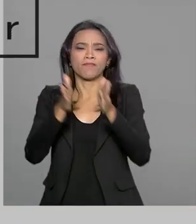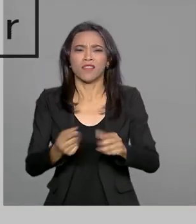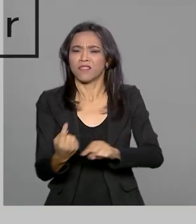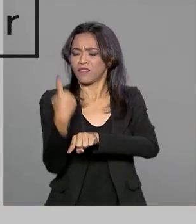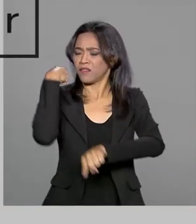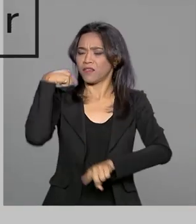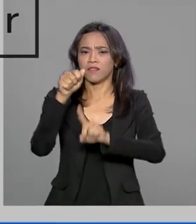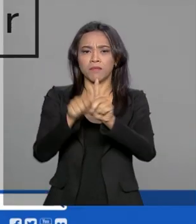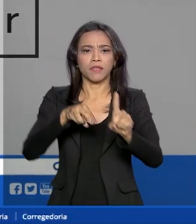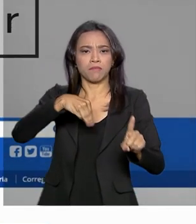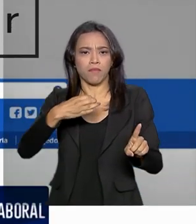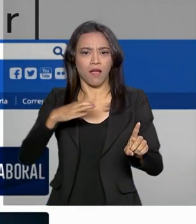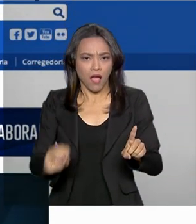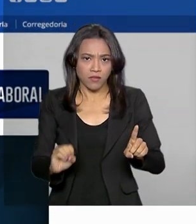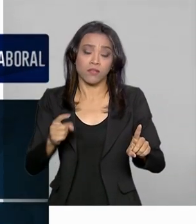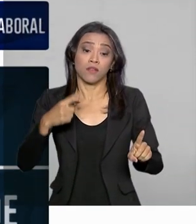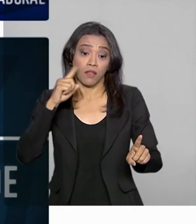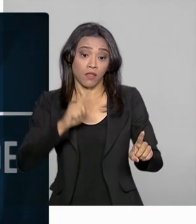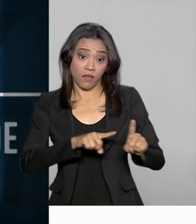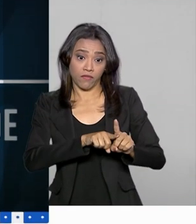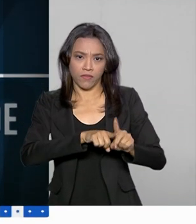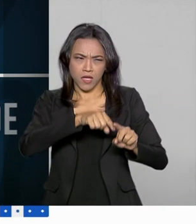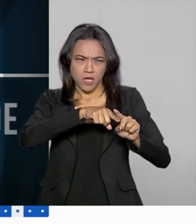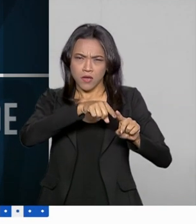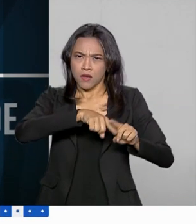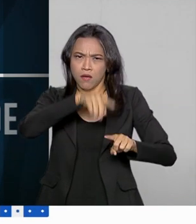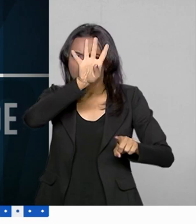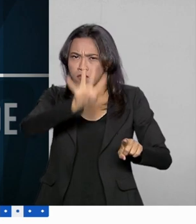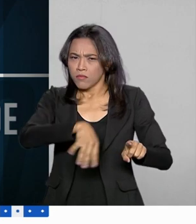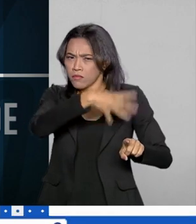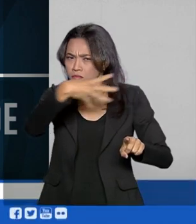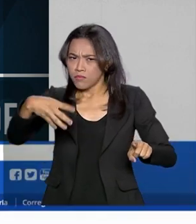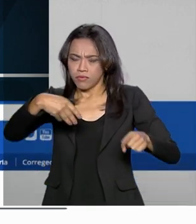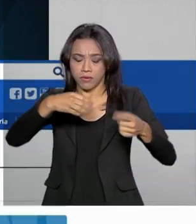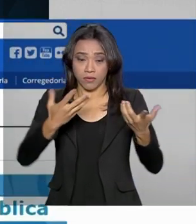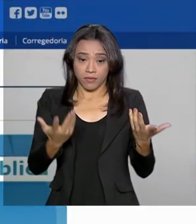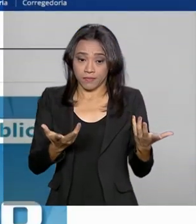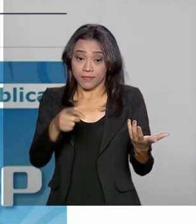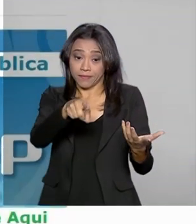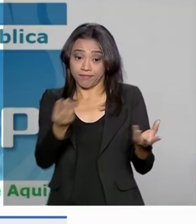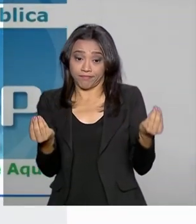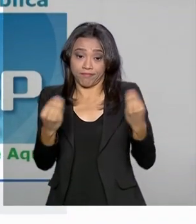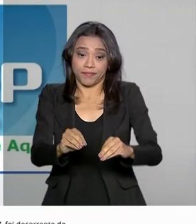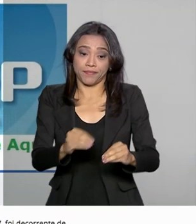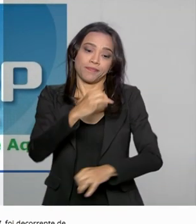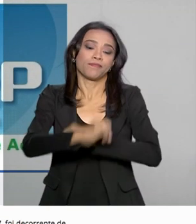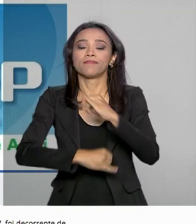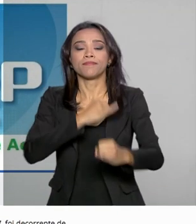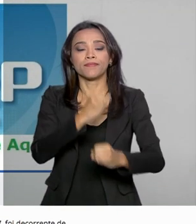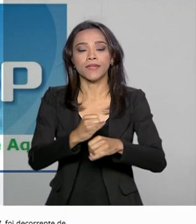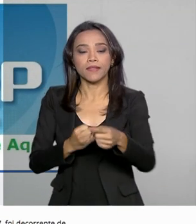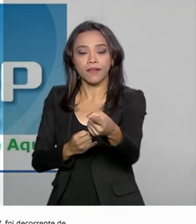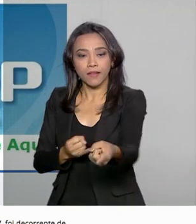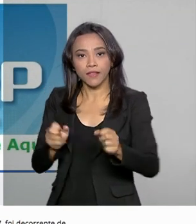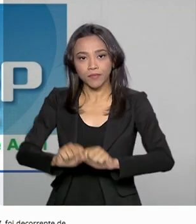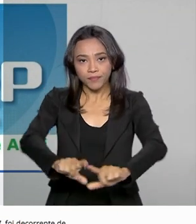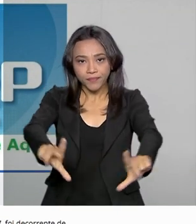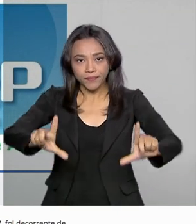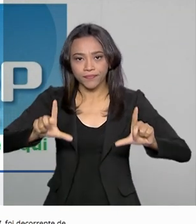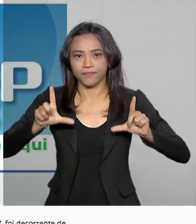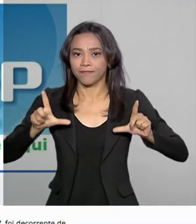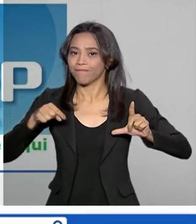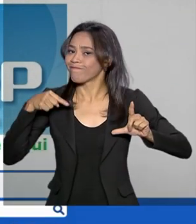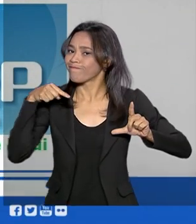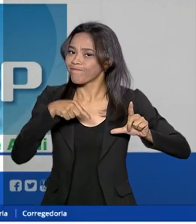o país conta com estatísticas criminais oficiais, publicadas na página do Ministério da Justiça e Segurança Pública na internet, com